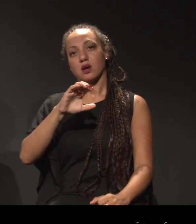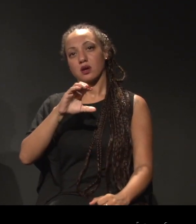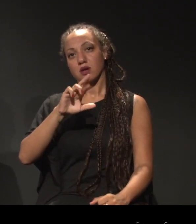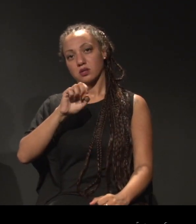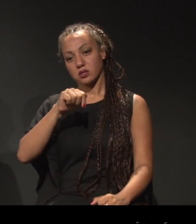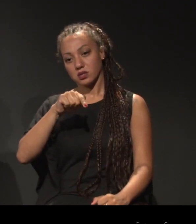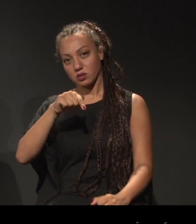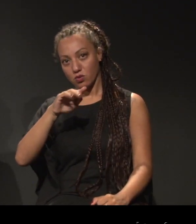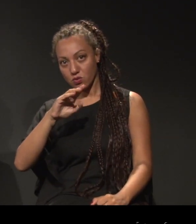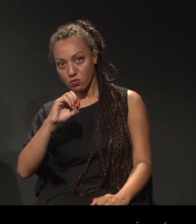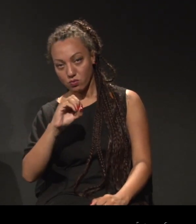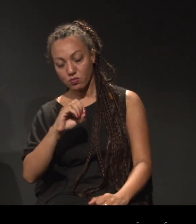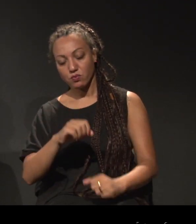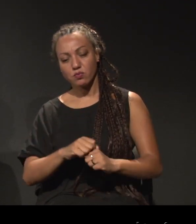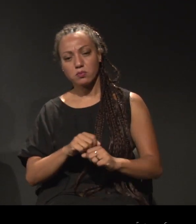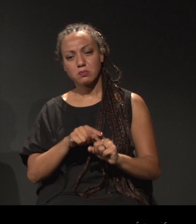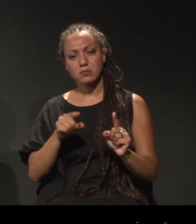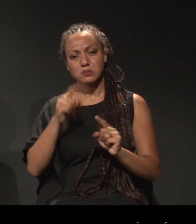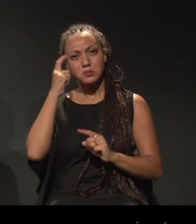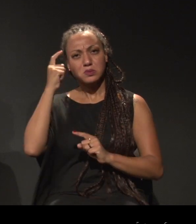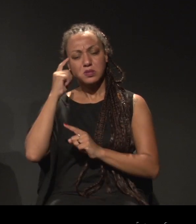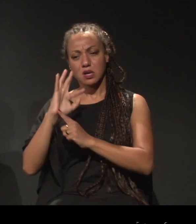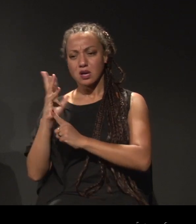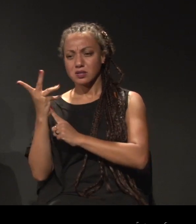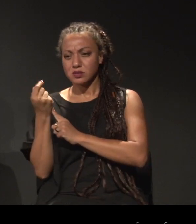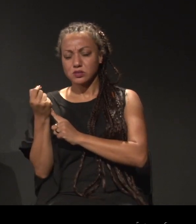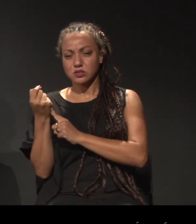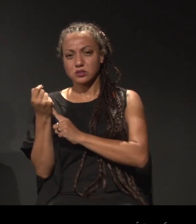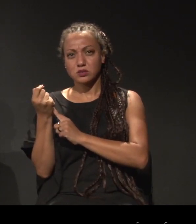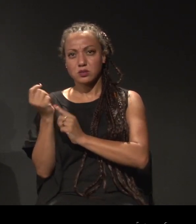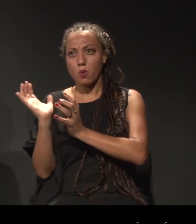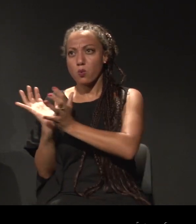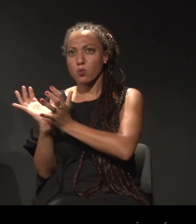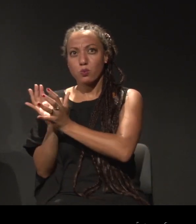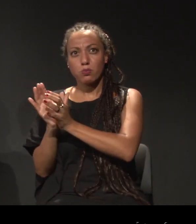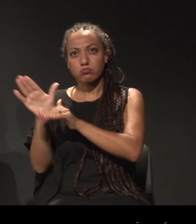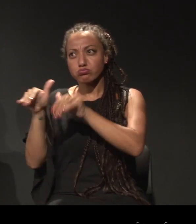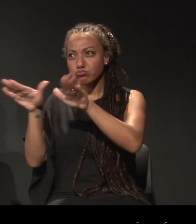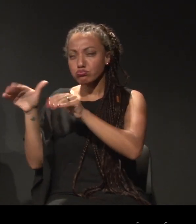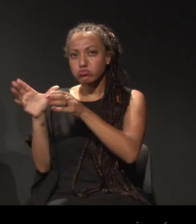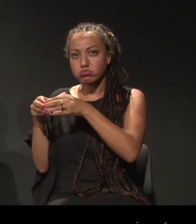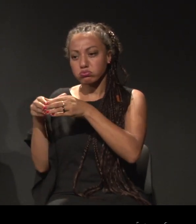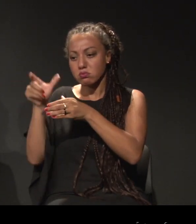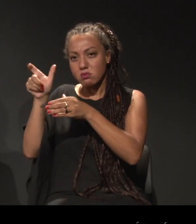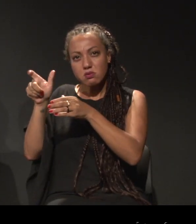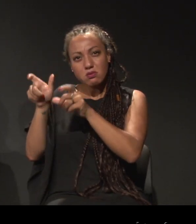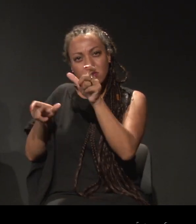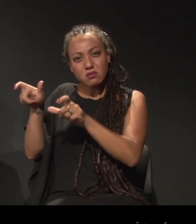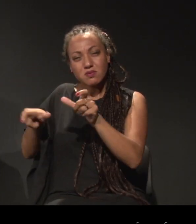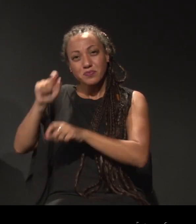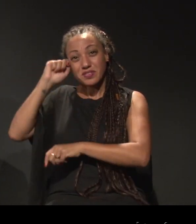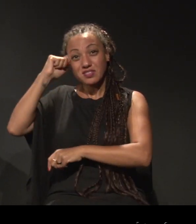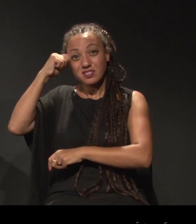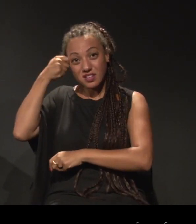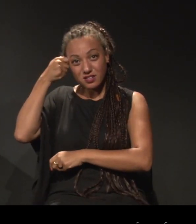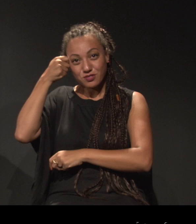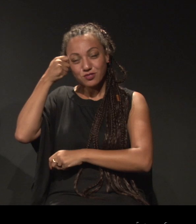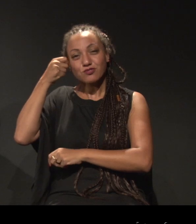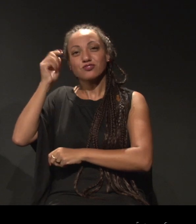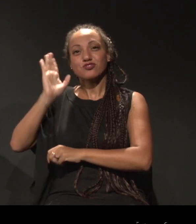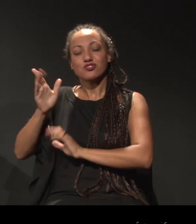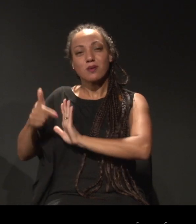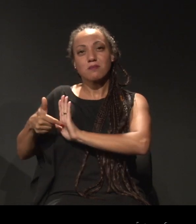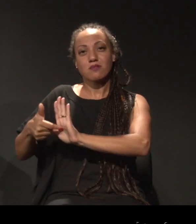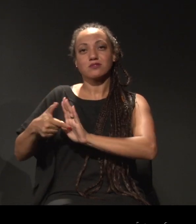artistas que, pelo simples fato de ser negros, já tem uma conotação política